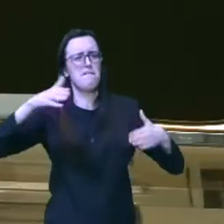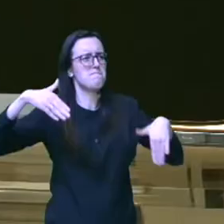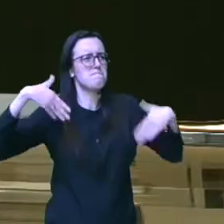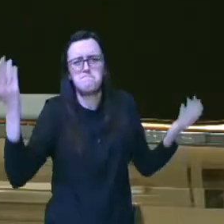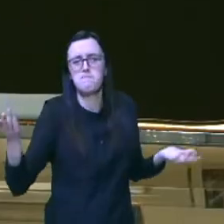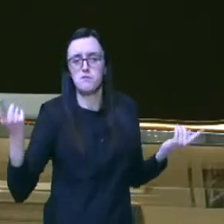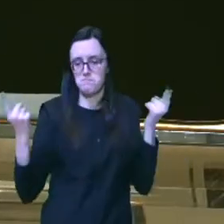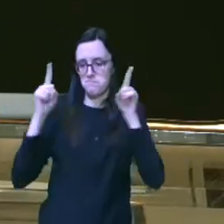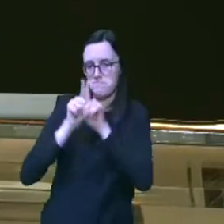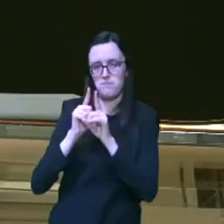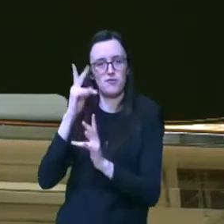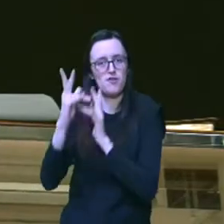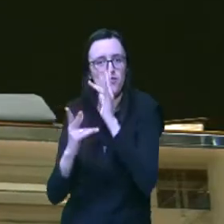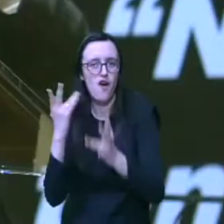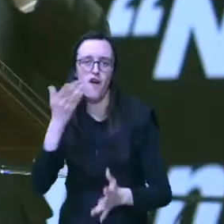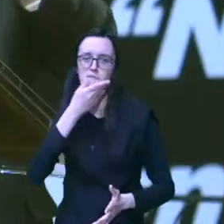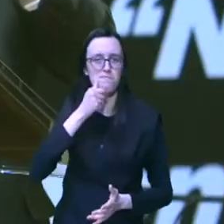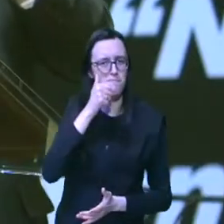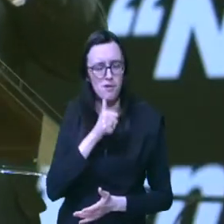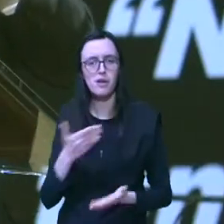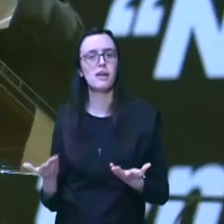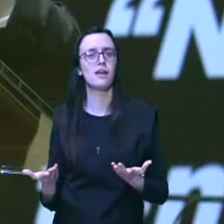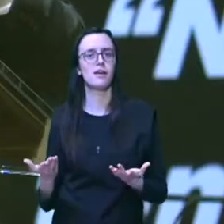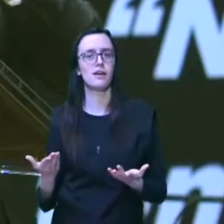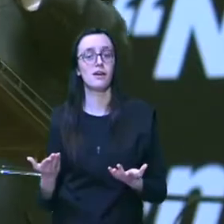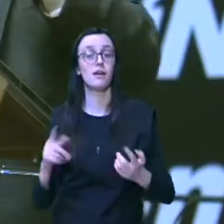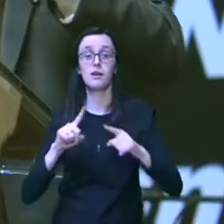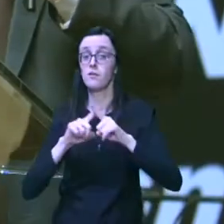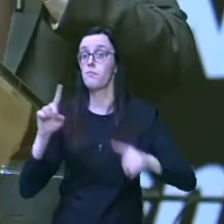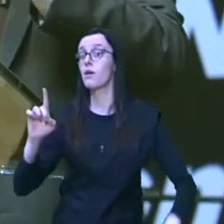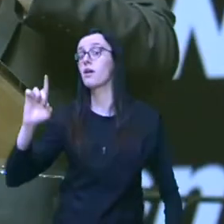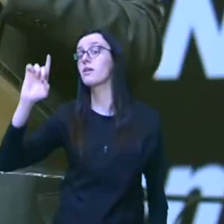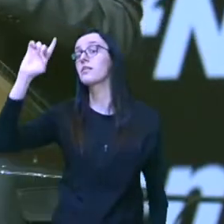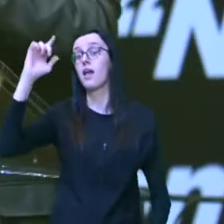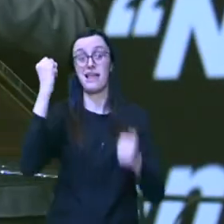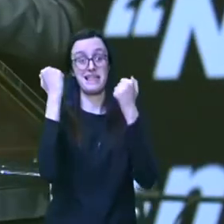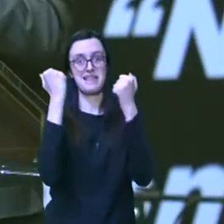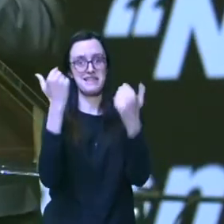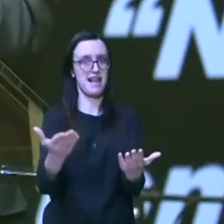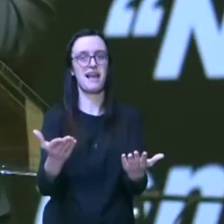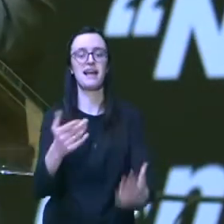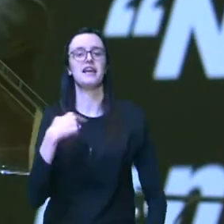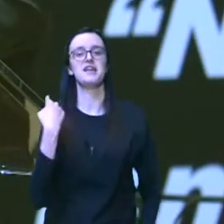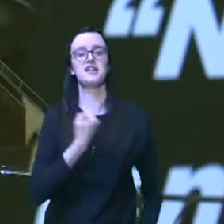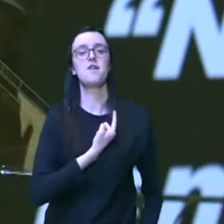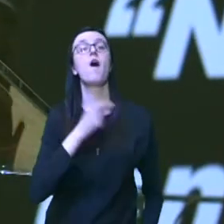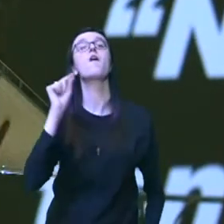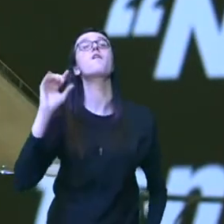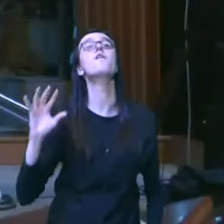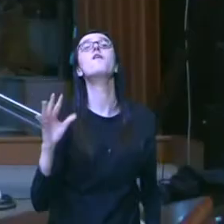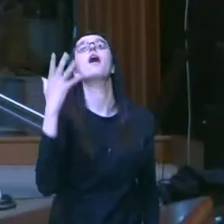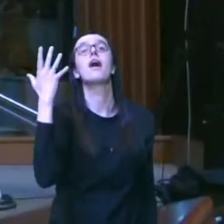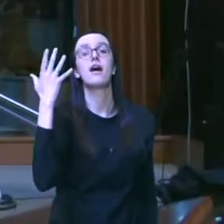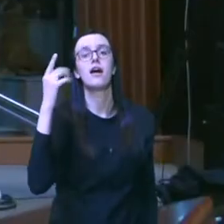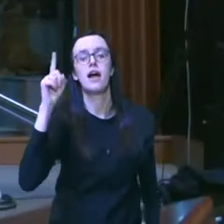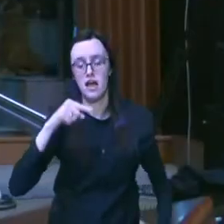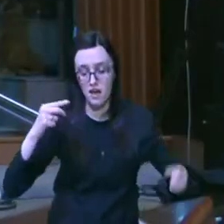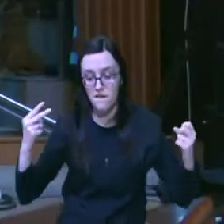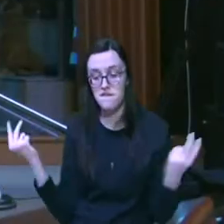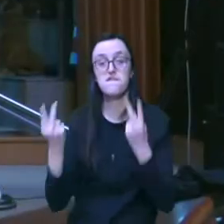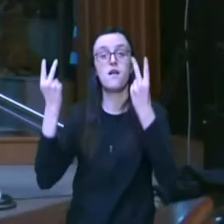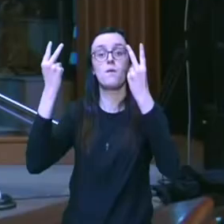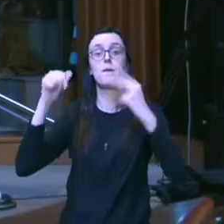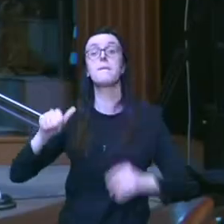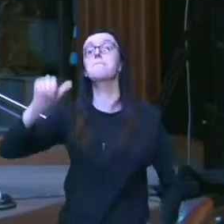cônjuge um noivo uma noiva e quando o Senhor nos concede nós acabamos por valorizar